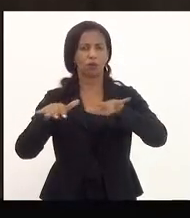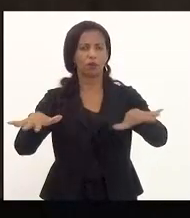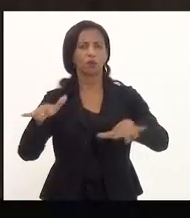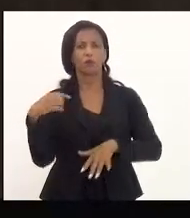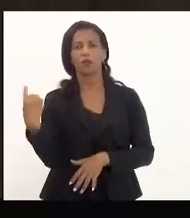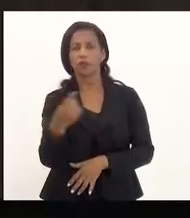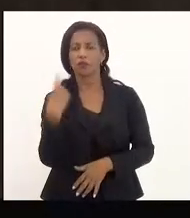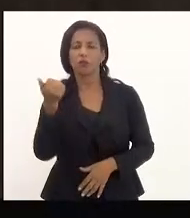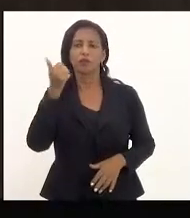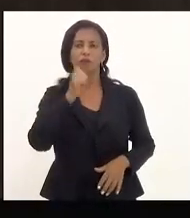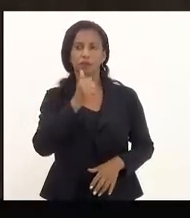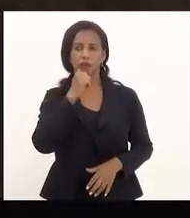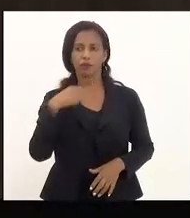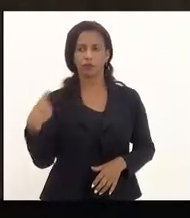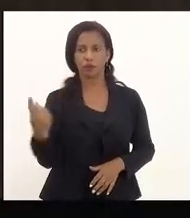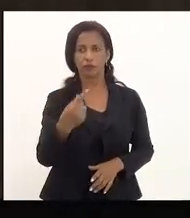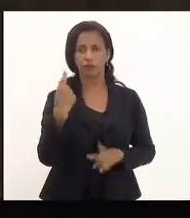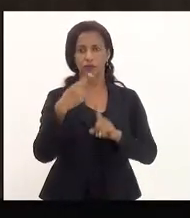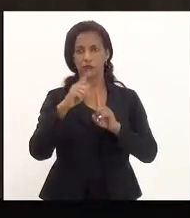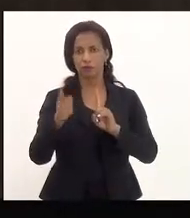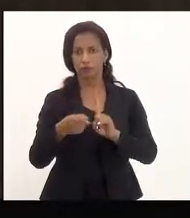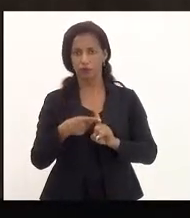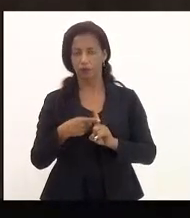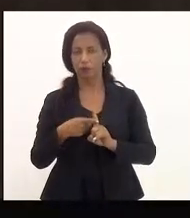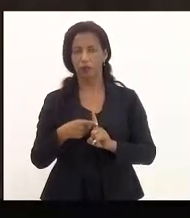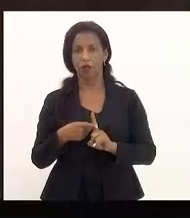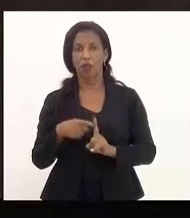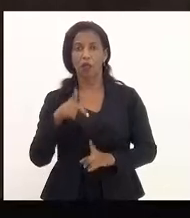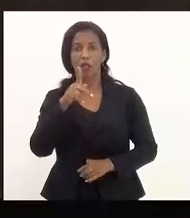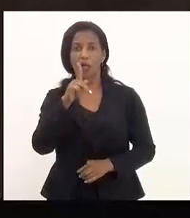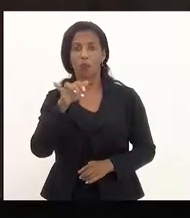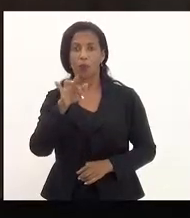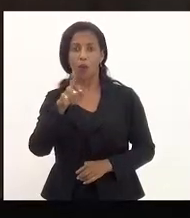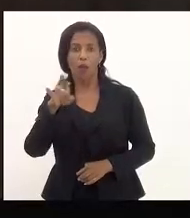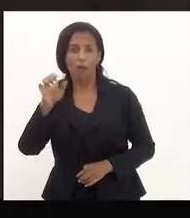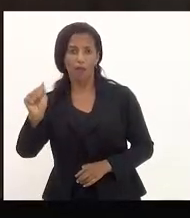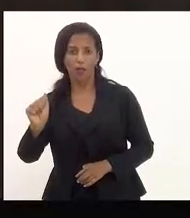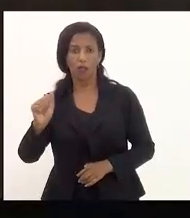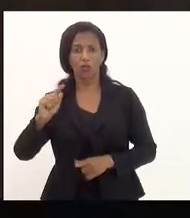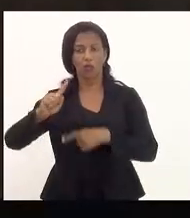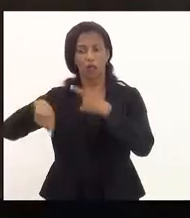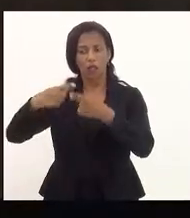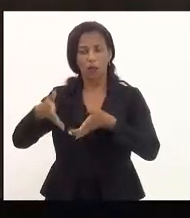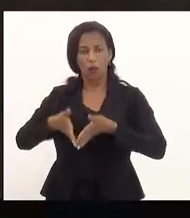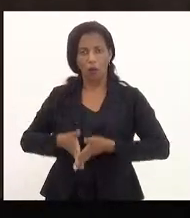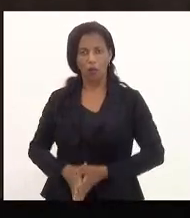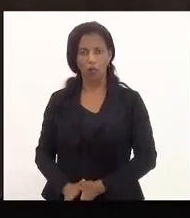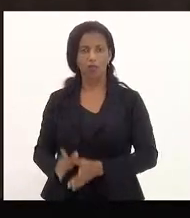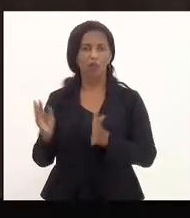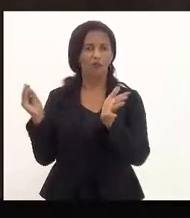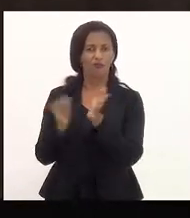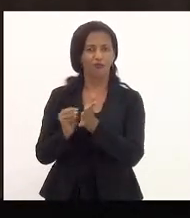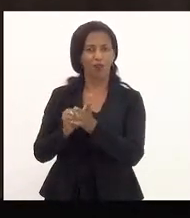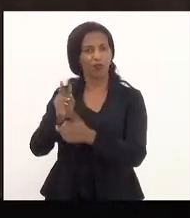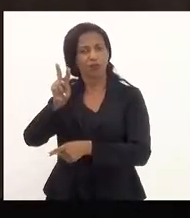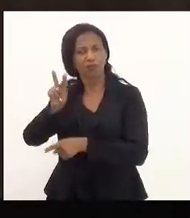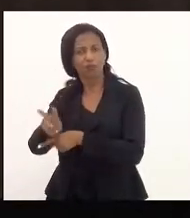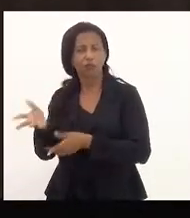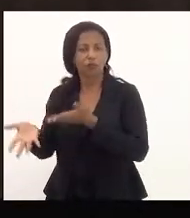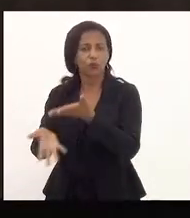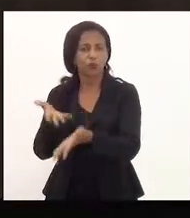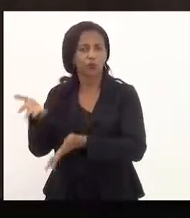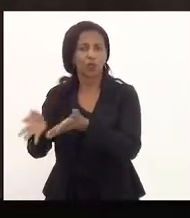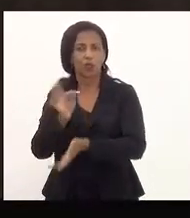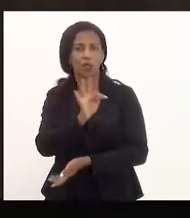as nossas mulheres, as nossas gestantes e puérperas, elas ficam ainda mais desassistidas. Então, nesse sentido, a